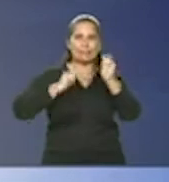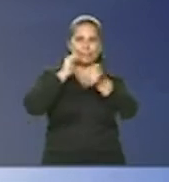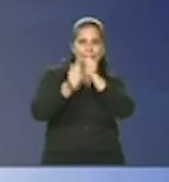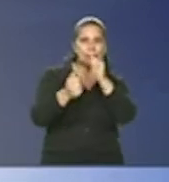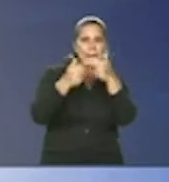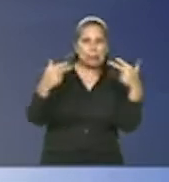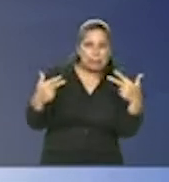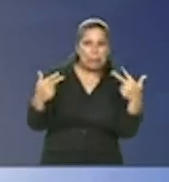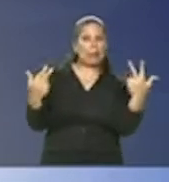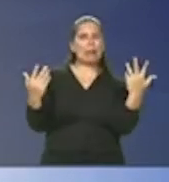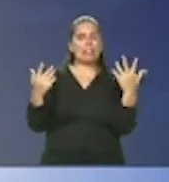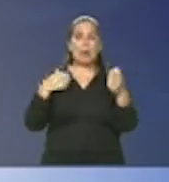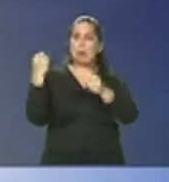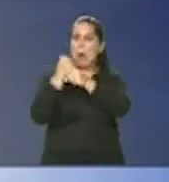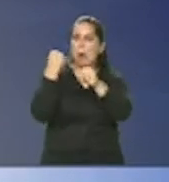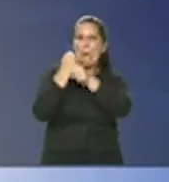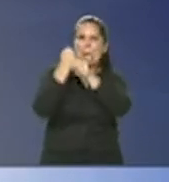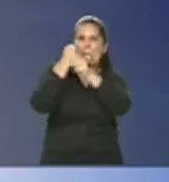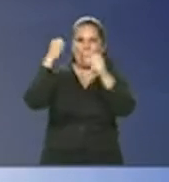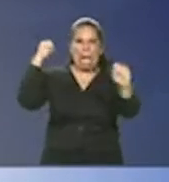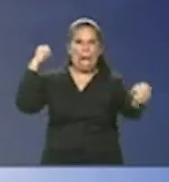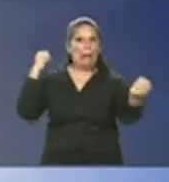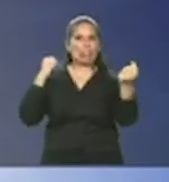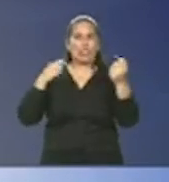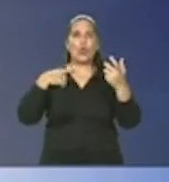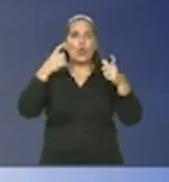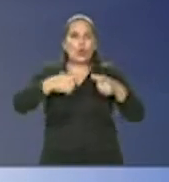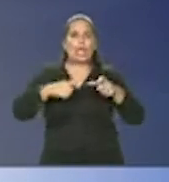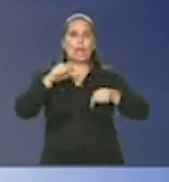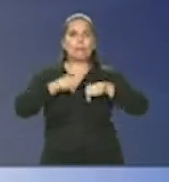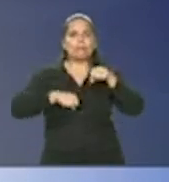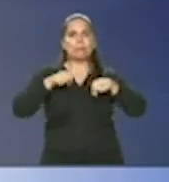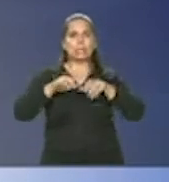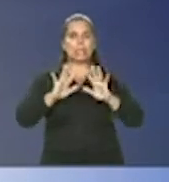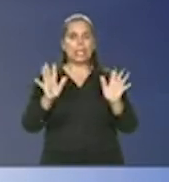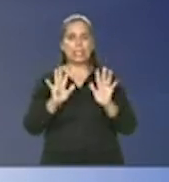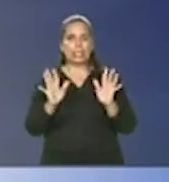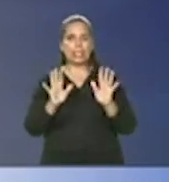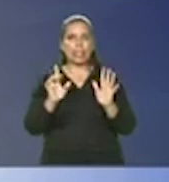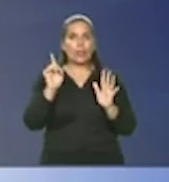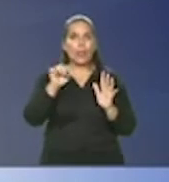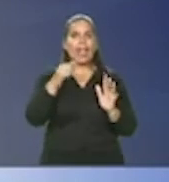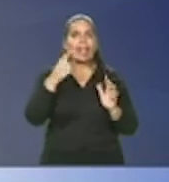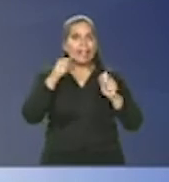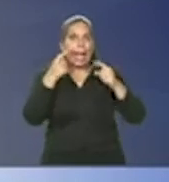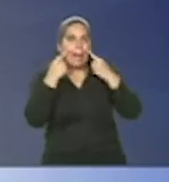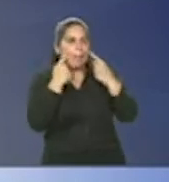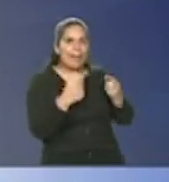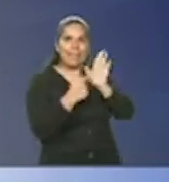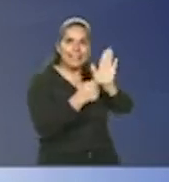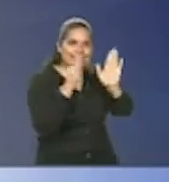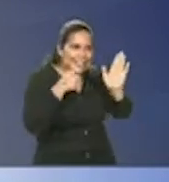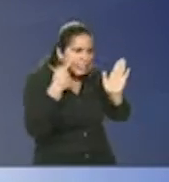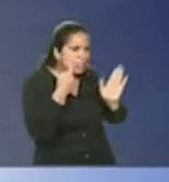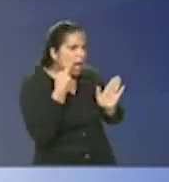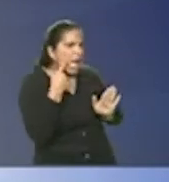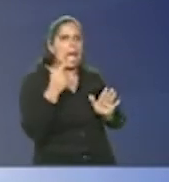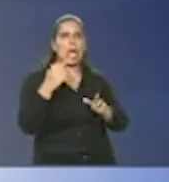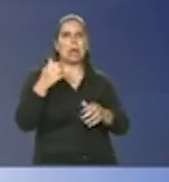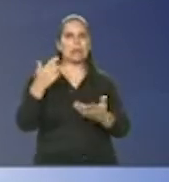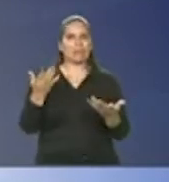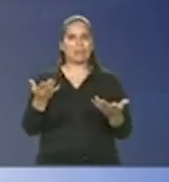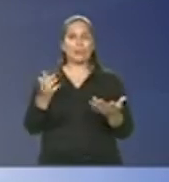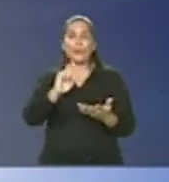obra grande uma ciclovia e coisas desse tipo que aparecem muito museu tal